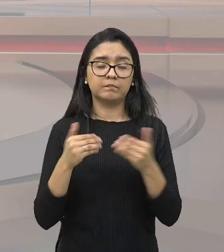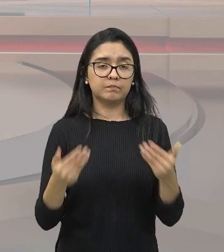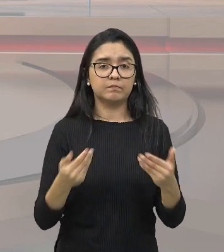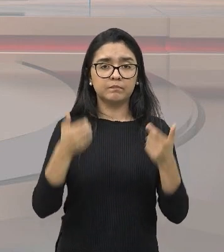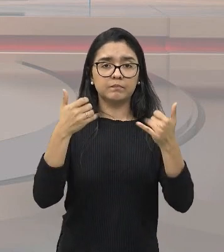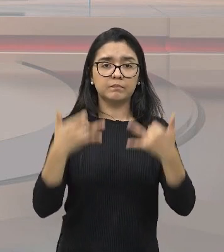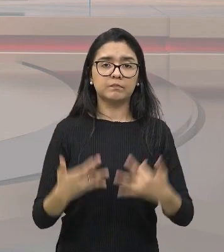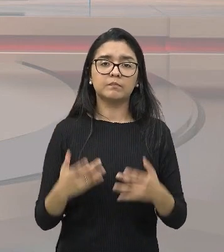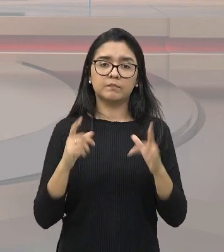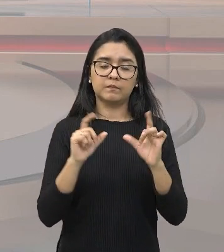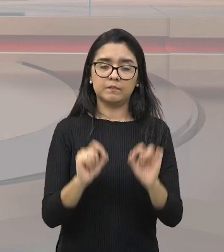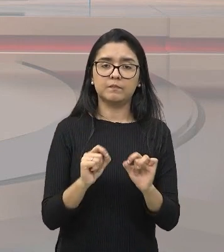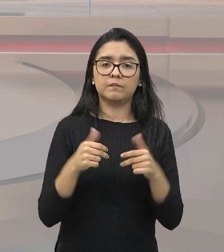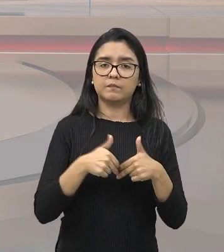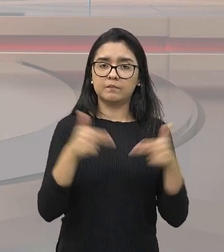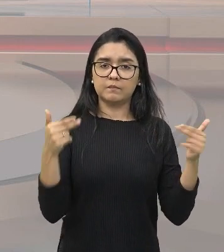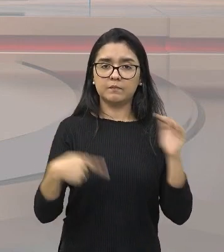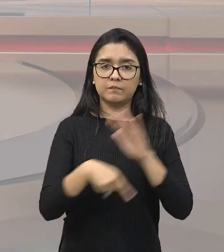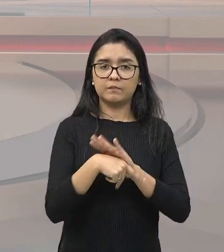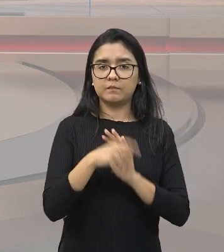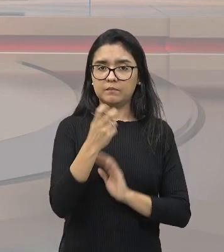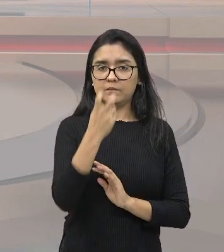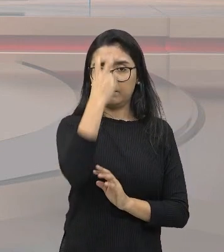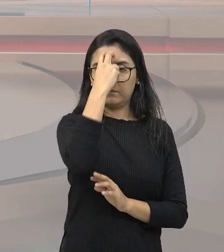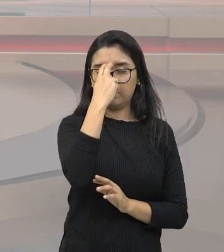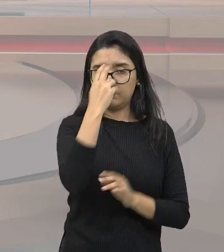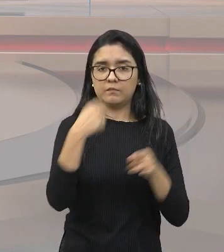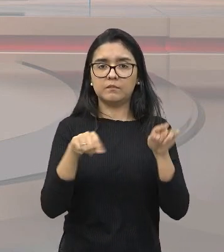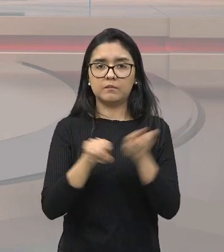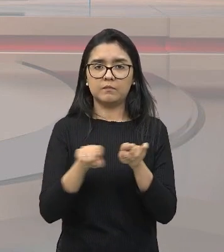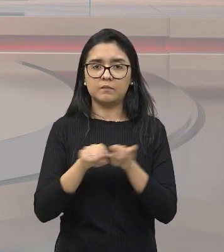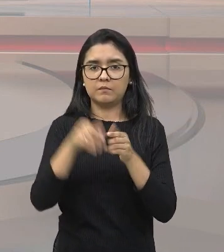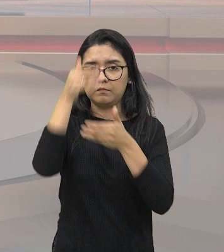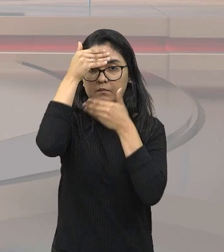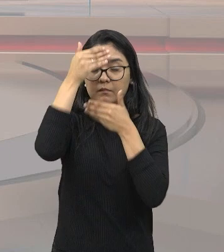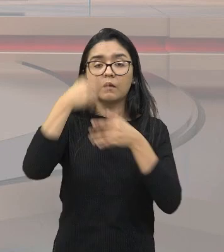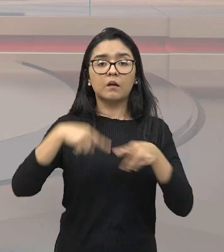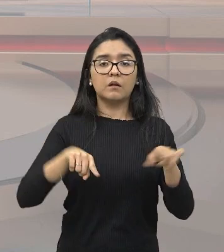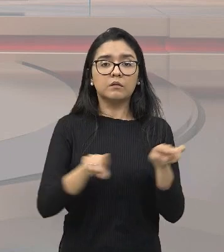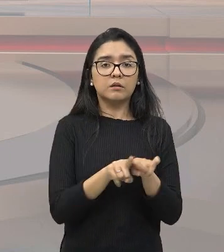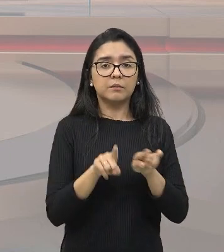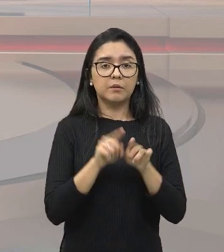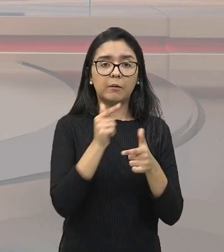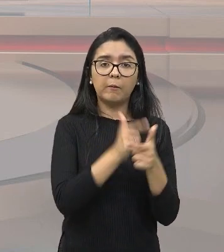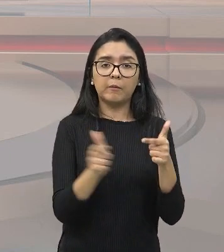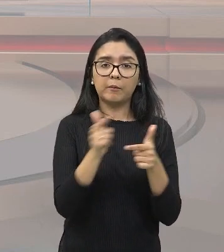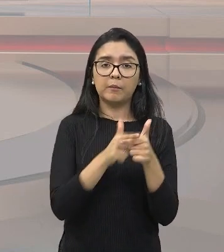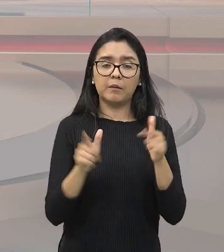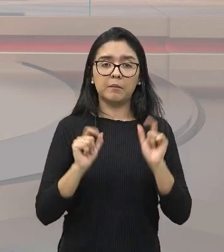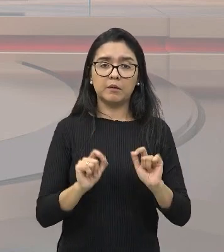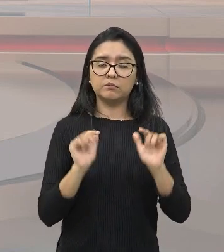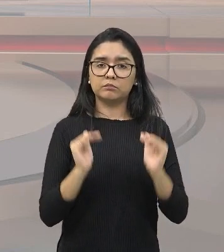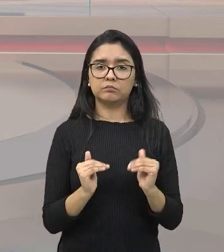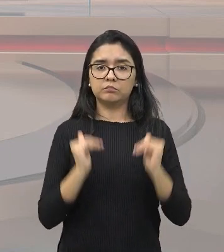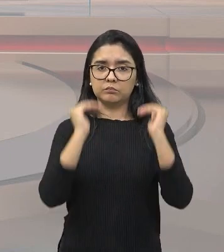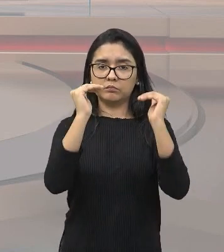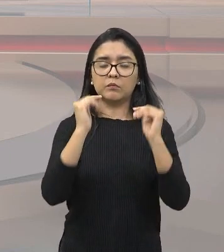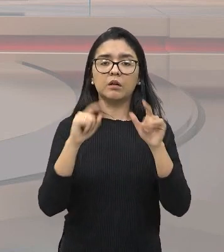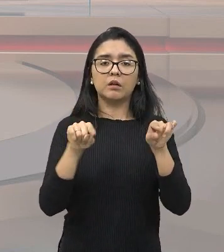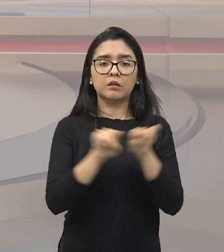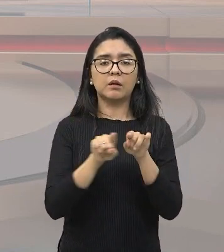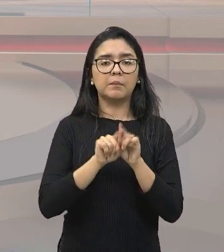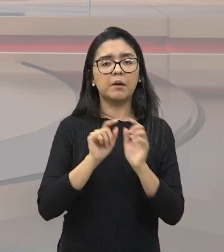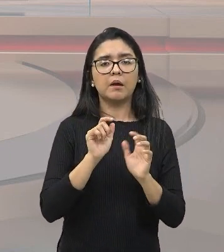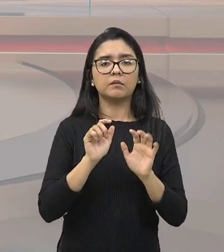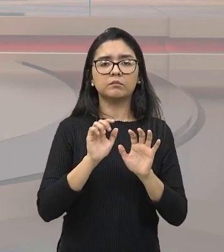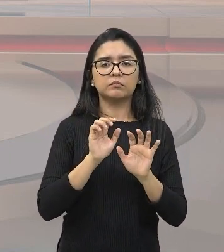tanto a questão étnica dos hindus e do povo islâmico, como também pelas questões de posicionamento geográfico estratégico